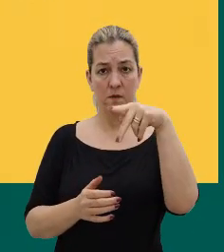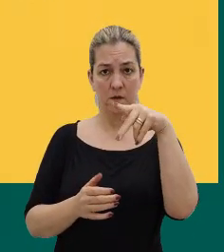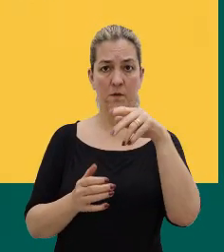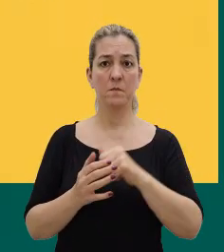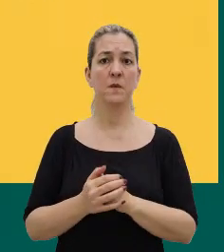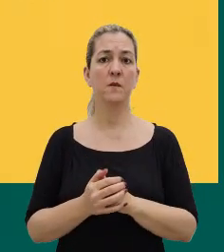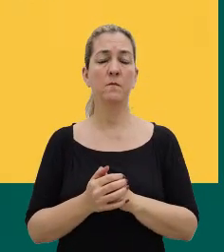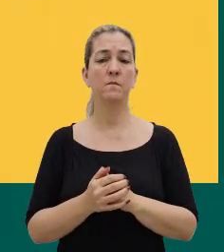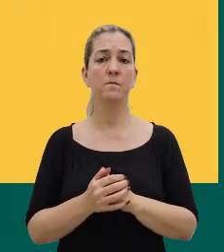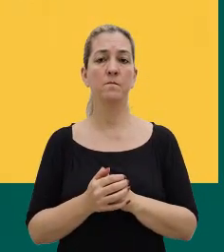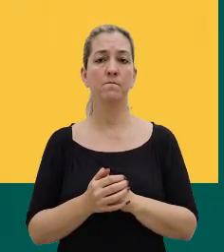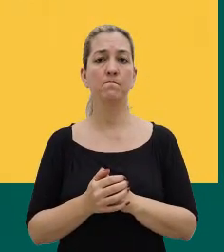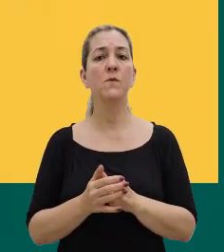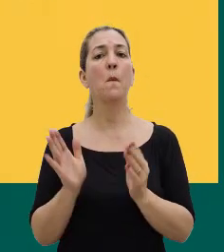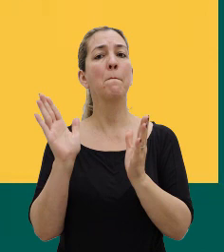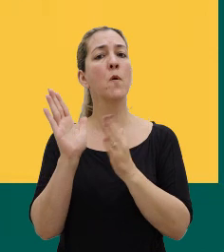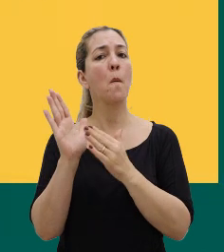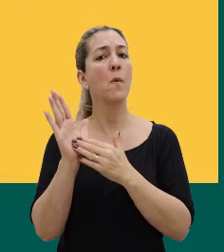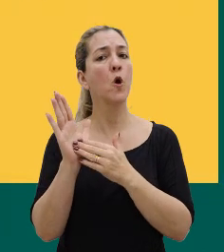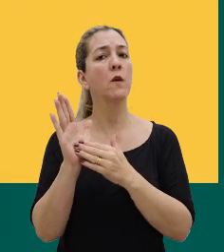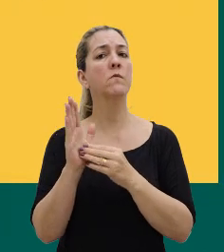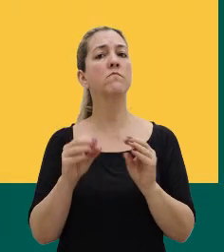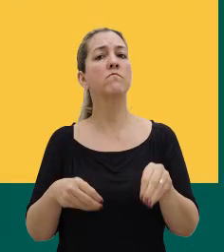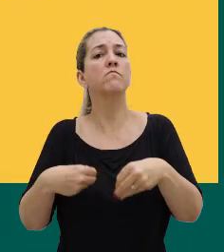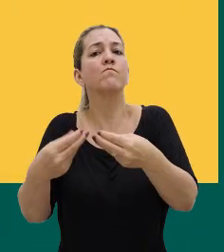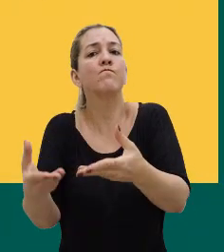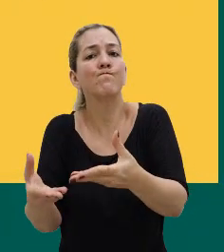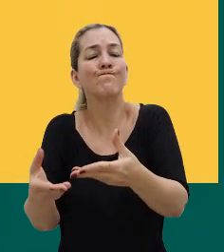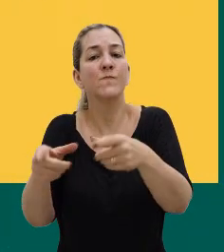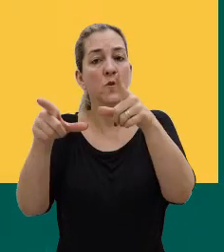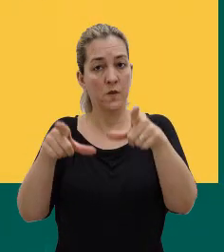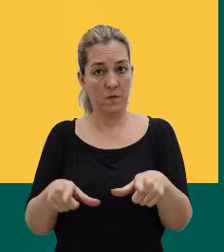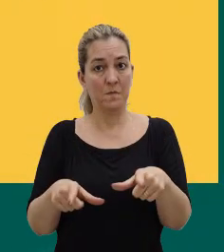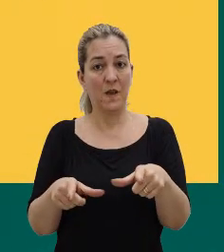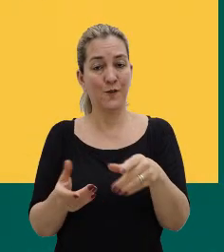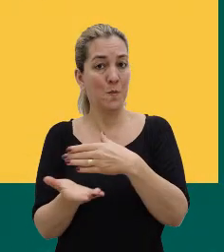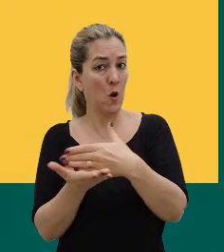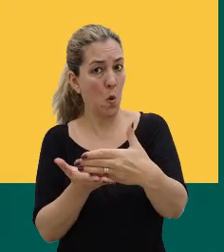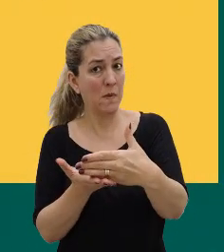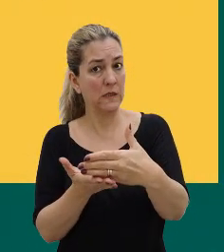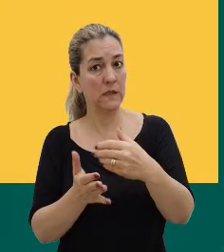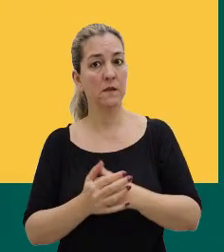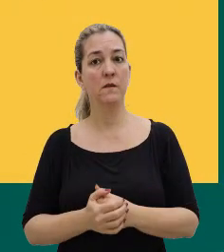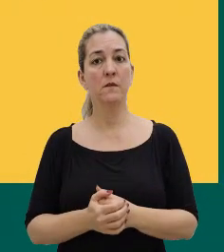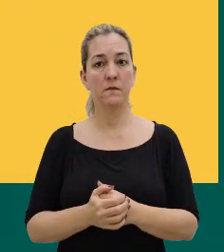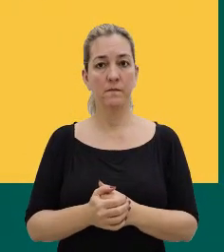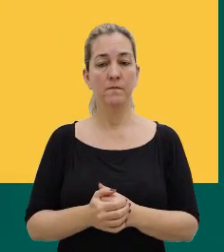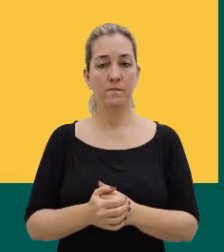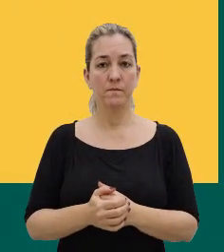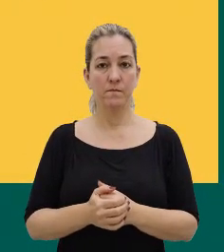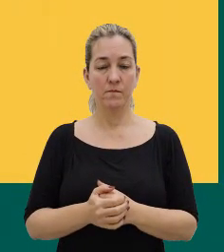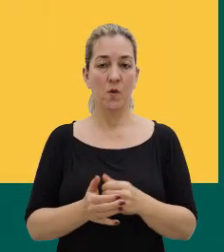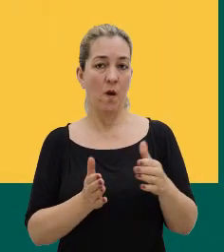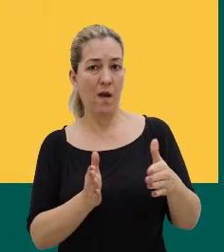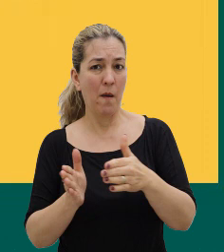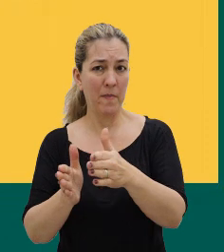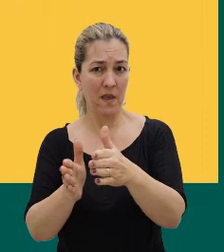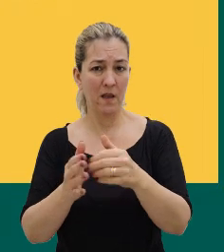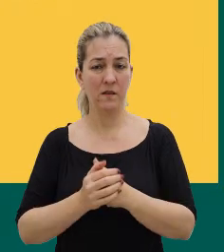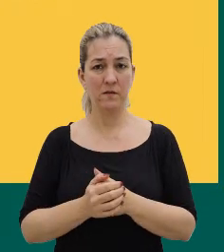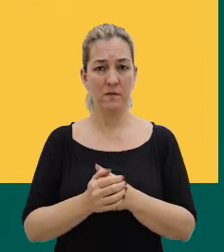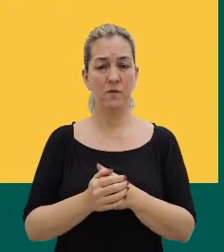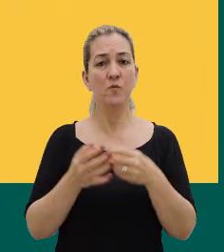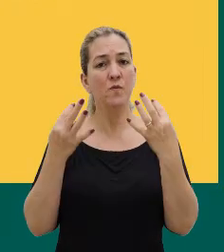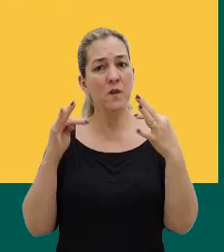propõe e se coloca como esse espaço, ponto de partida, né, para uma caminhada, talvez, de um